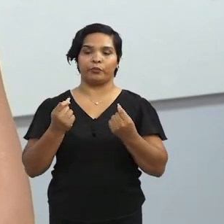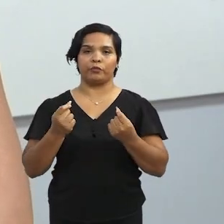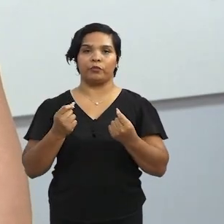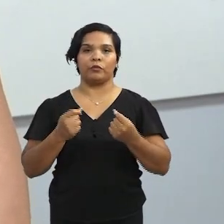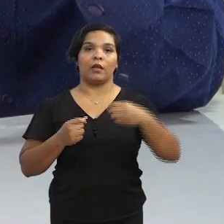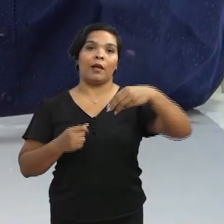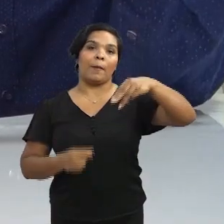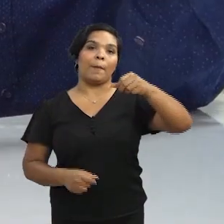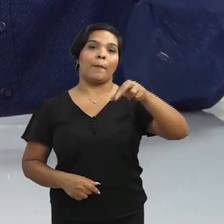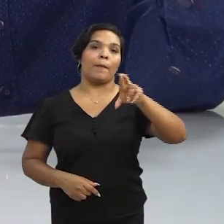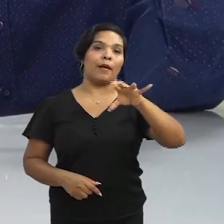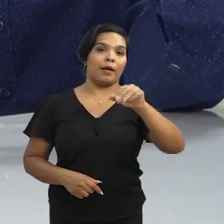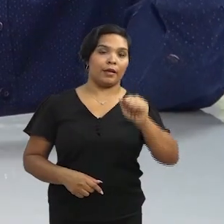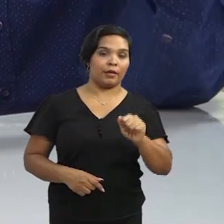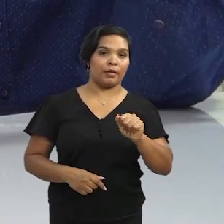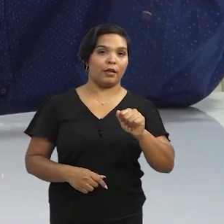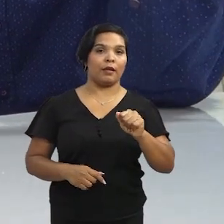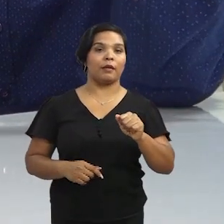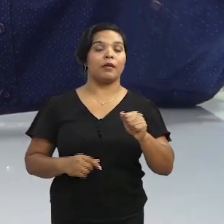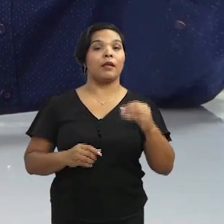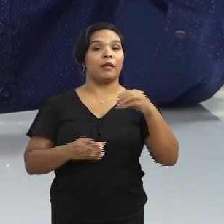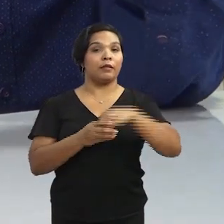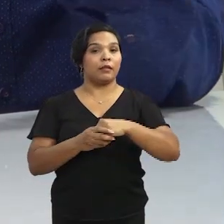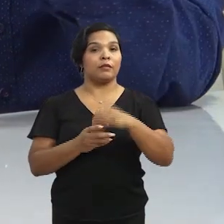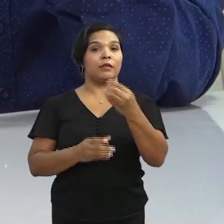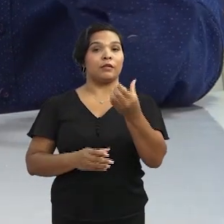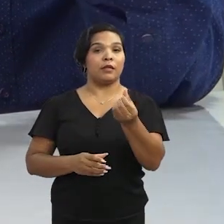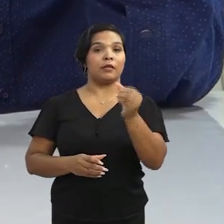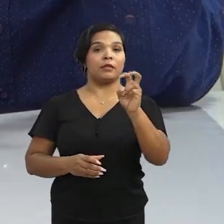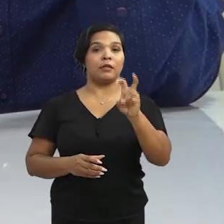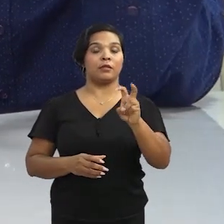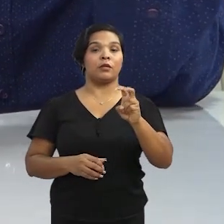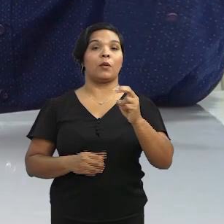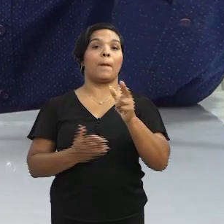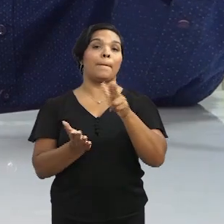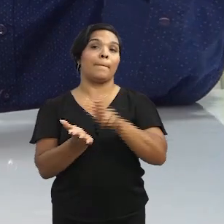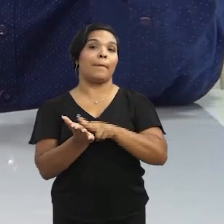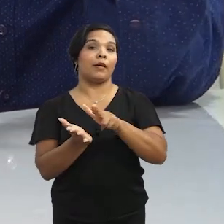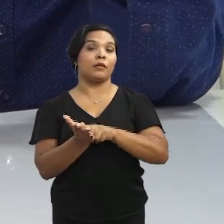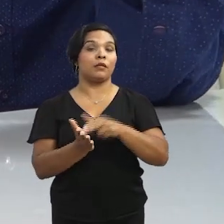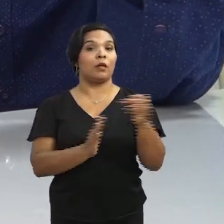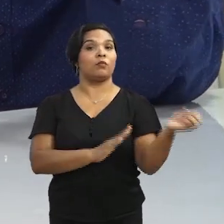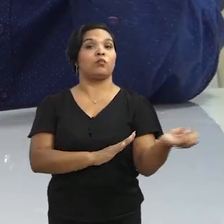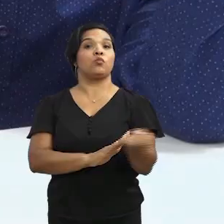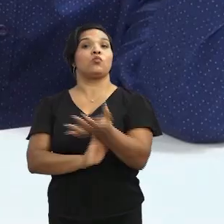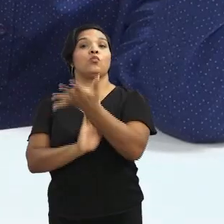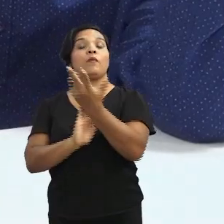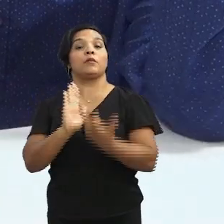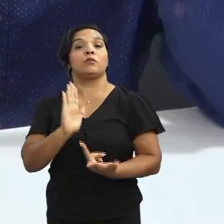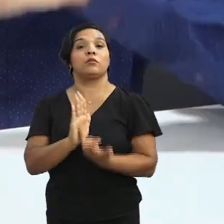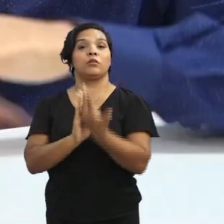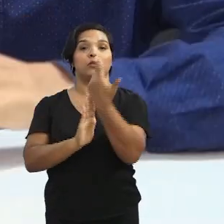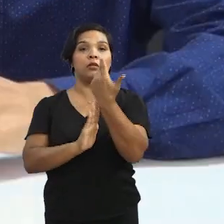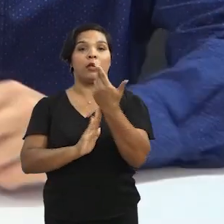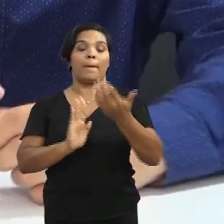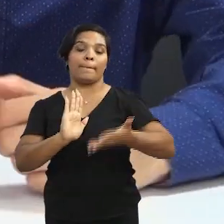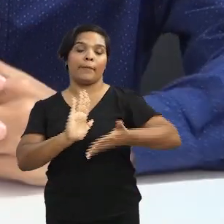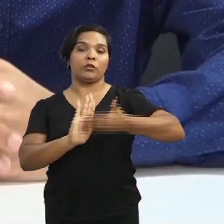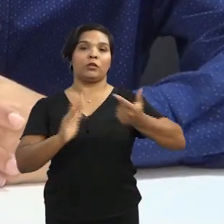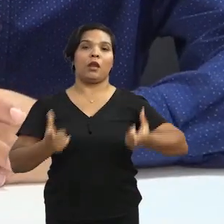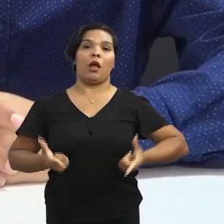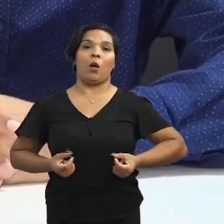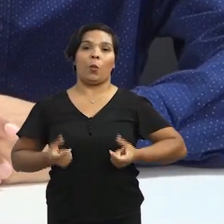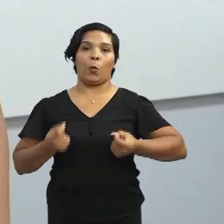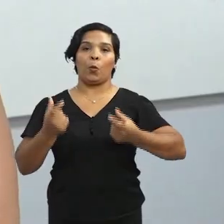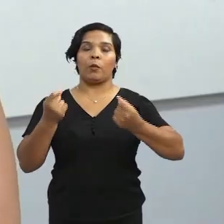Maria está entre os 65 pacientes que passaram por um procedimento inovador para a retirada de tumores